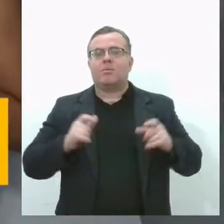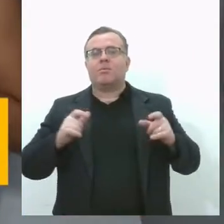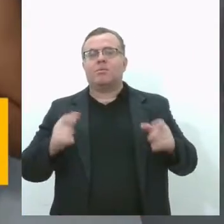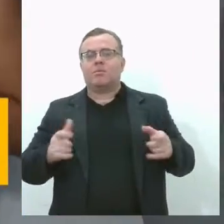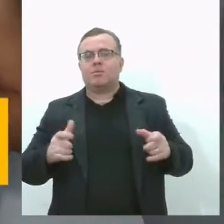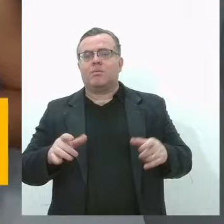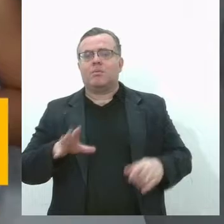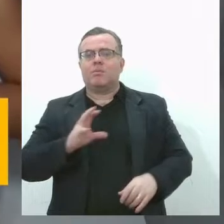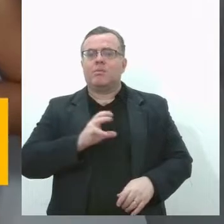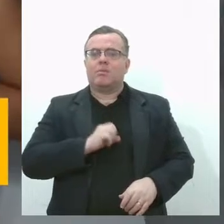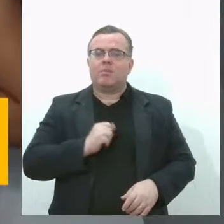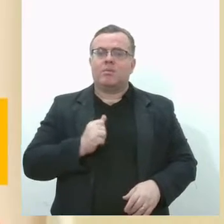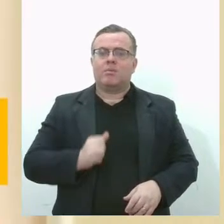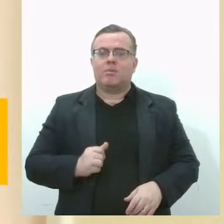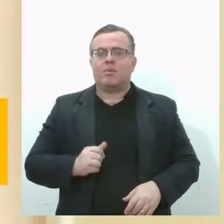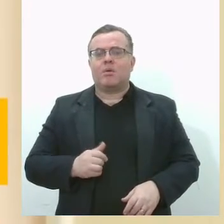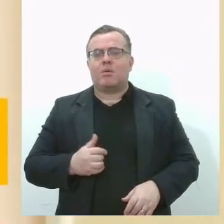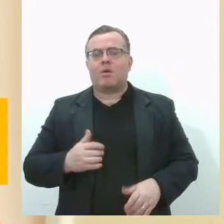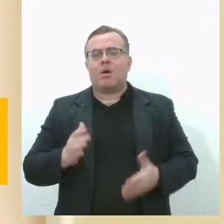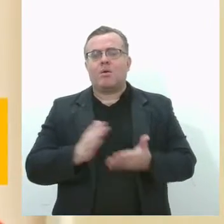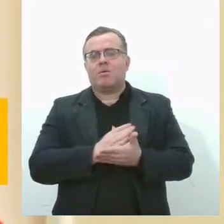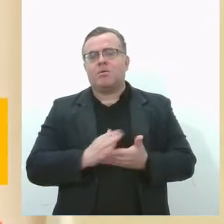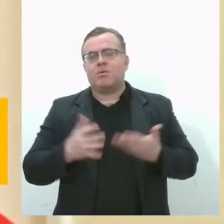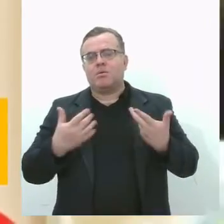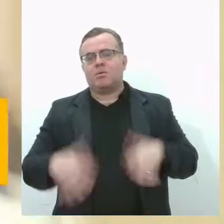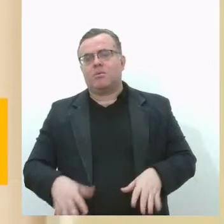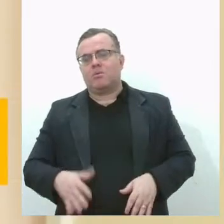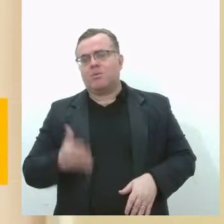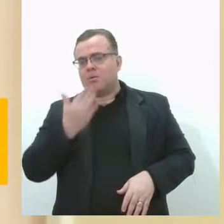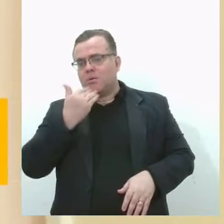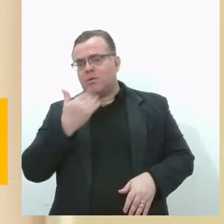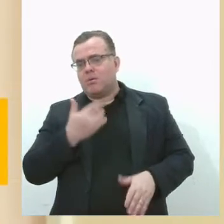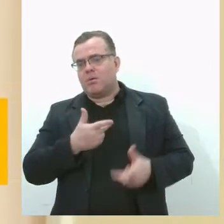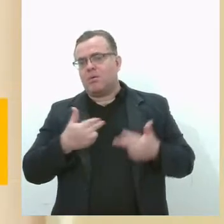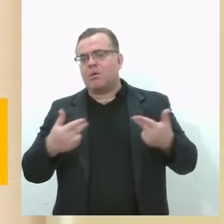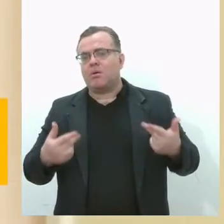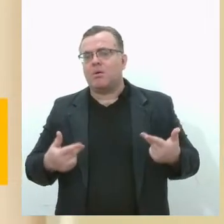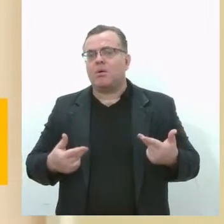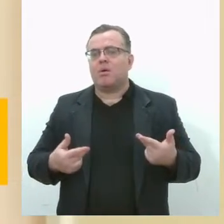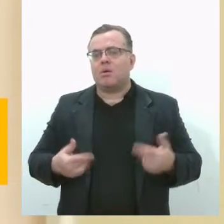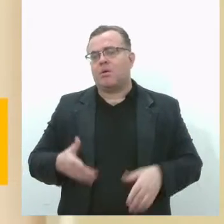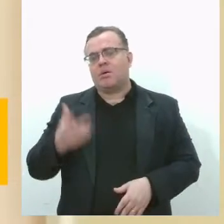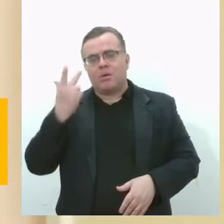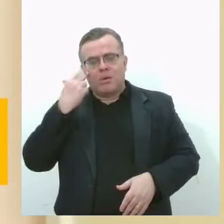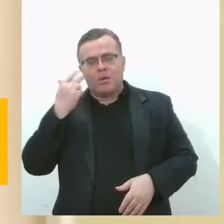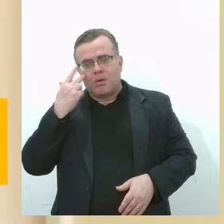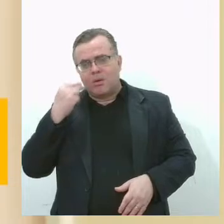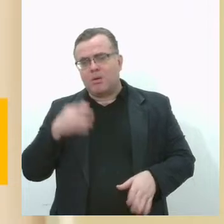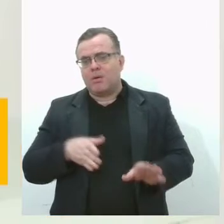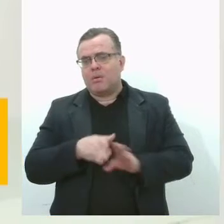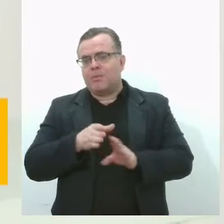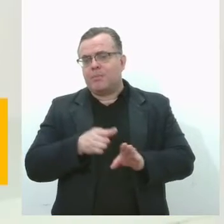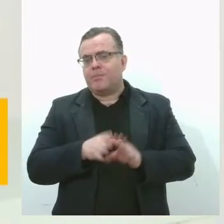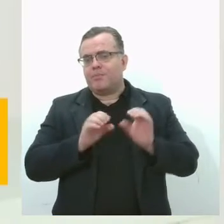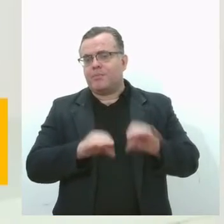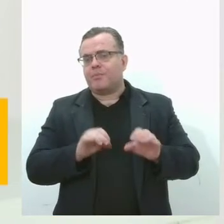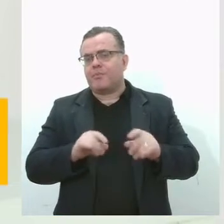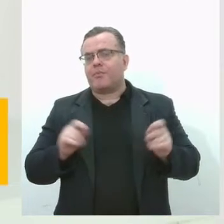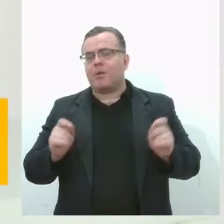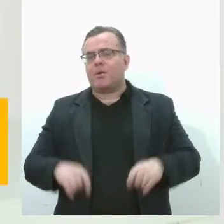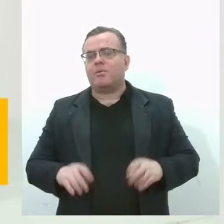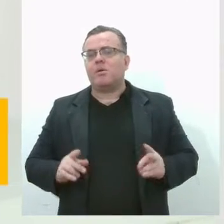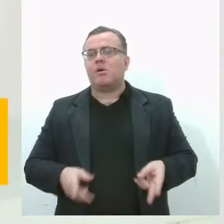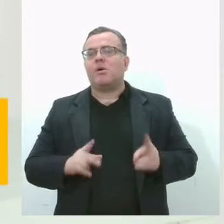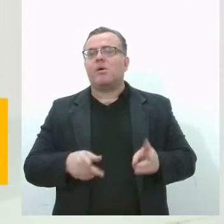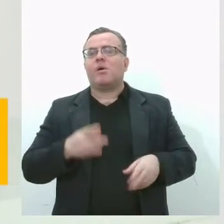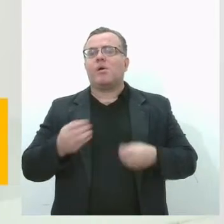alguns preferiram não comer. A coordenadora explicou que a recusa é comum e que precisa ser trabalhada aos poucos. A gente vai, aos